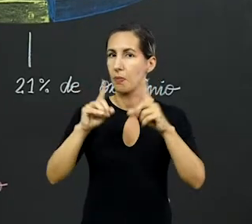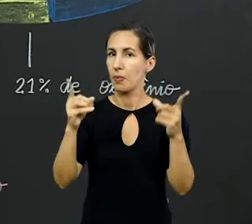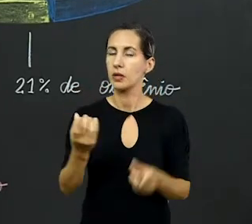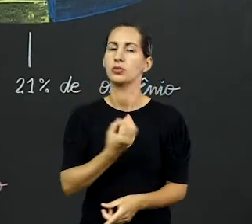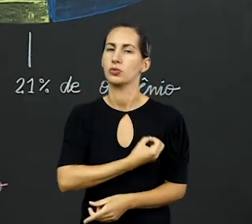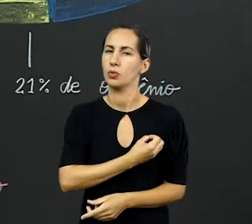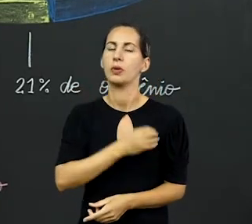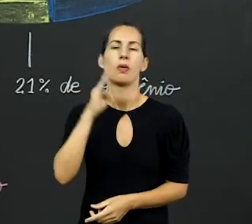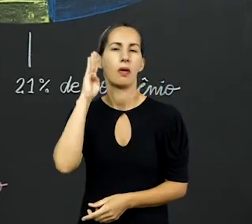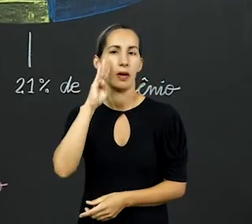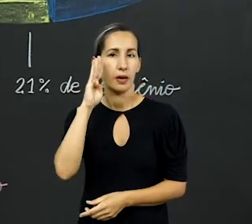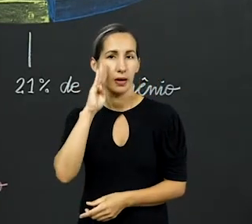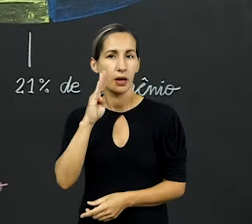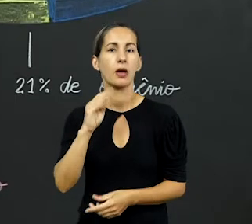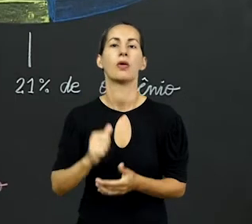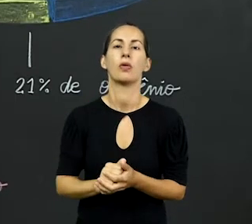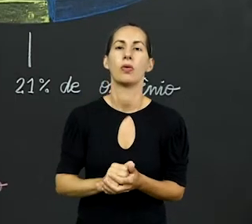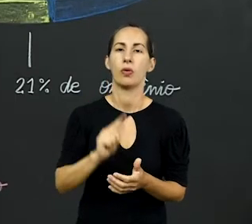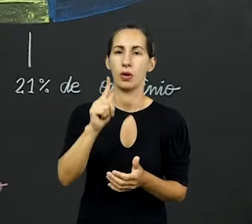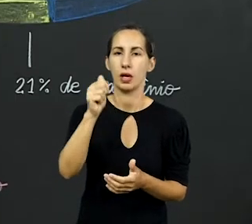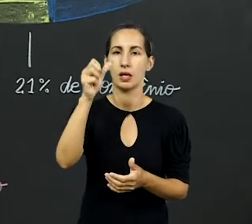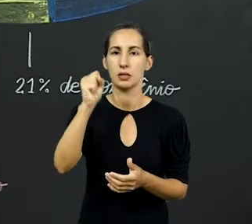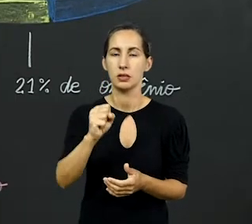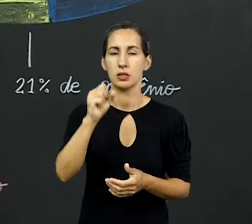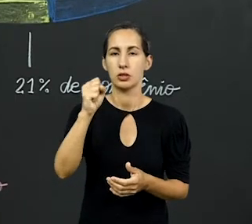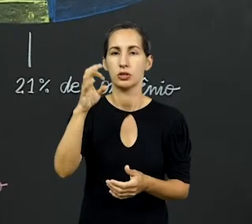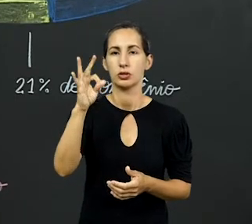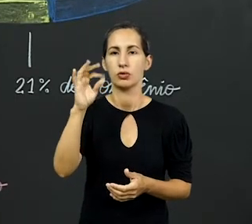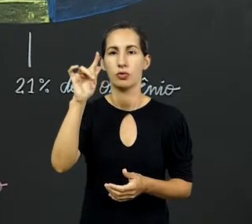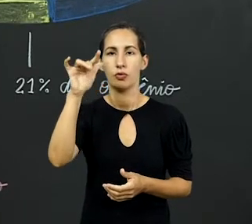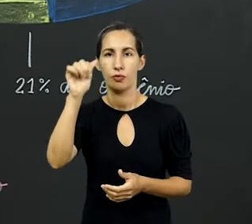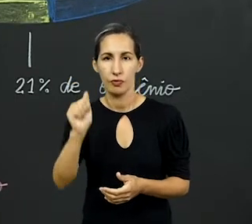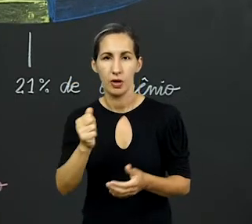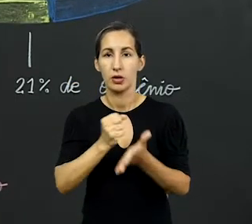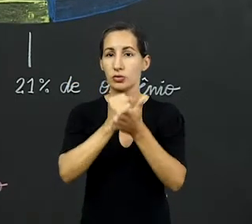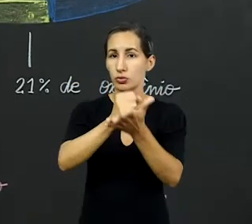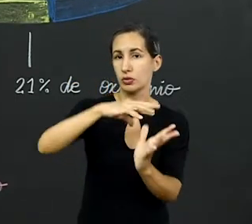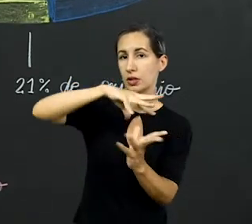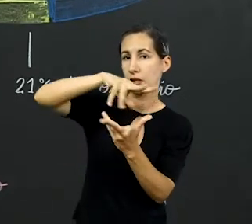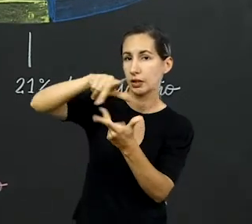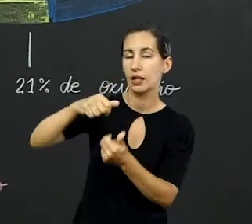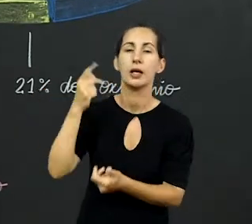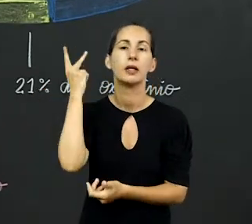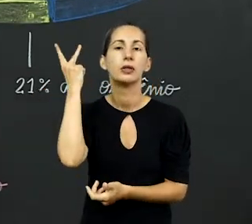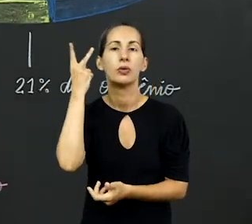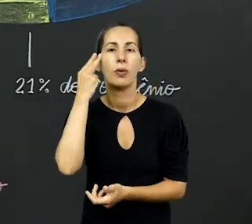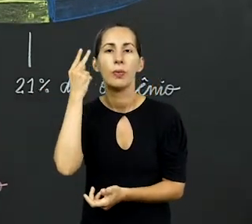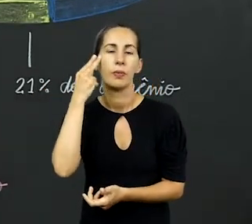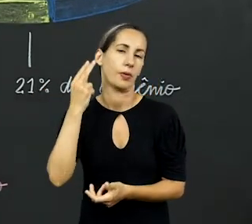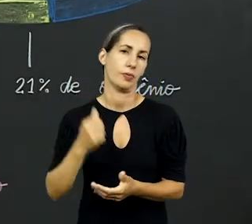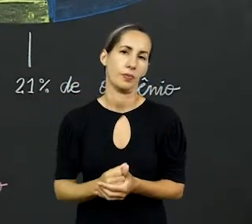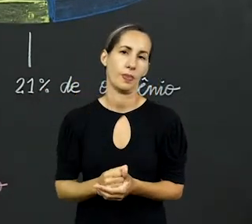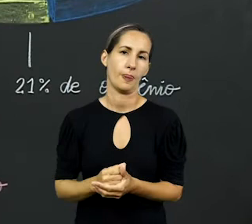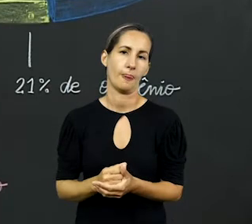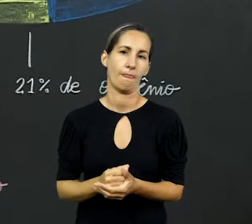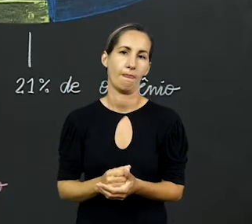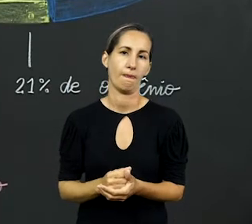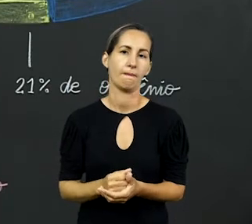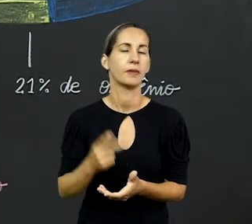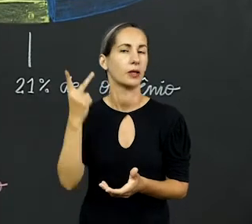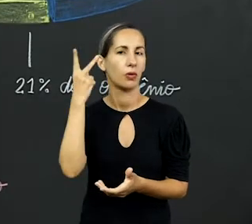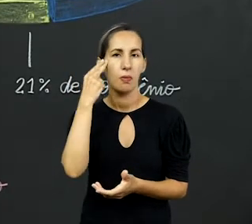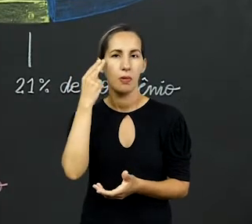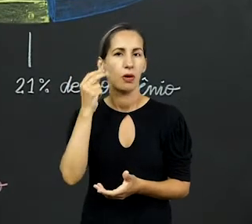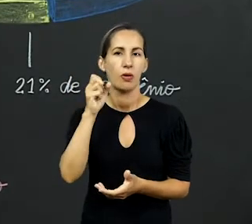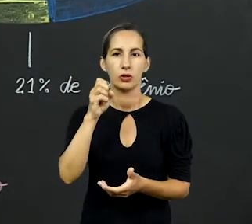quantidade legal. Ele é um gás estufa. Ele é um gás que ajuda a terra de forma natural, efeito estufa, é